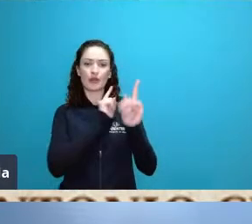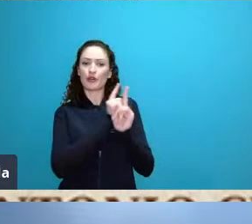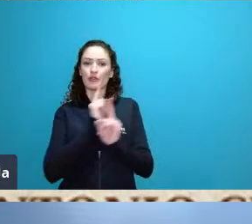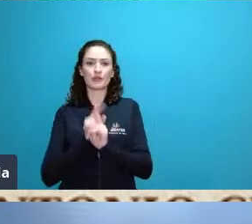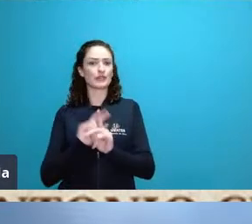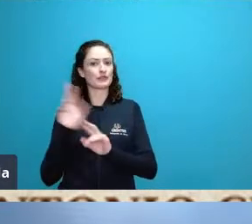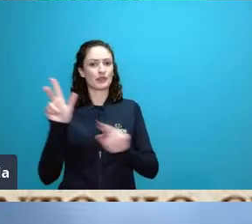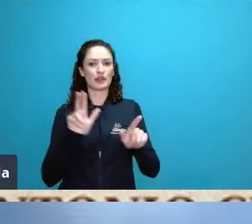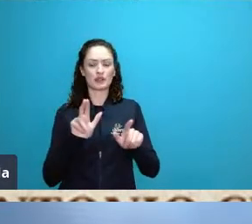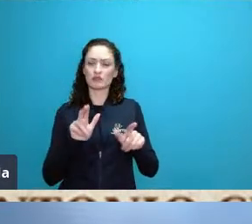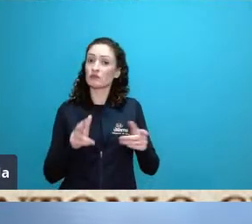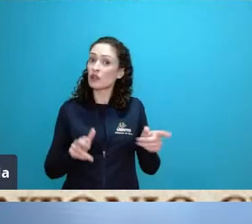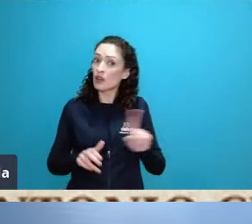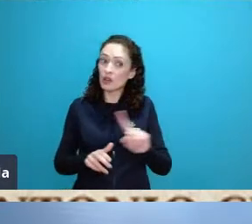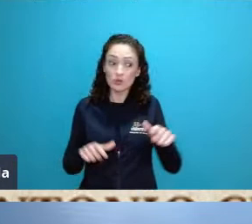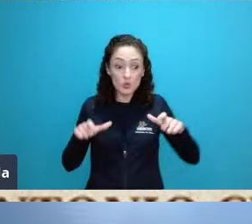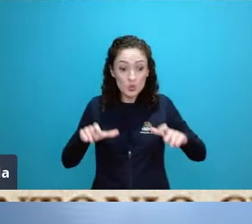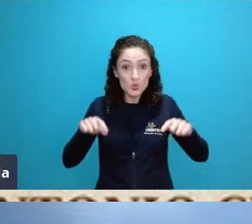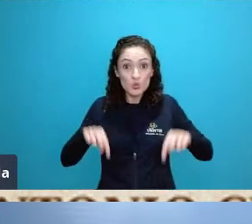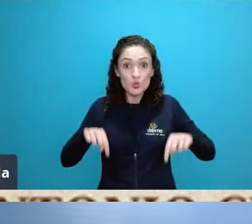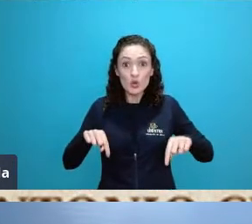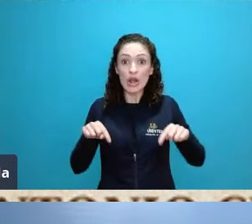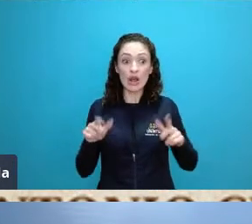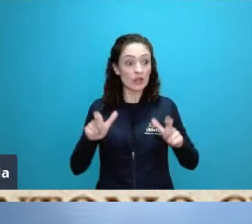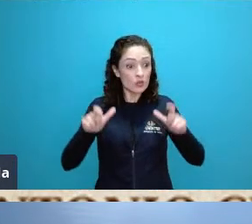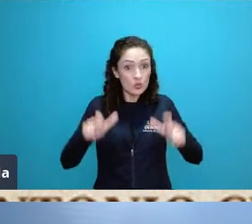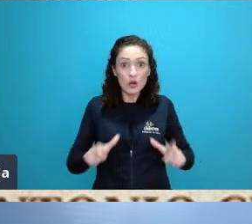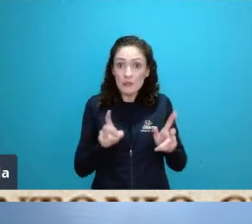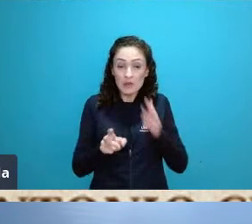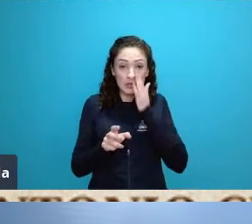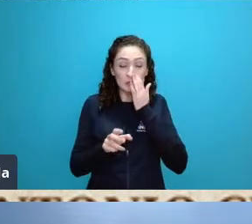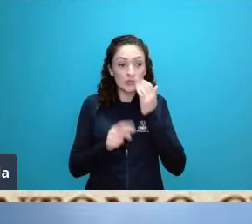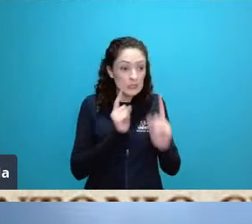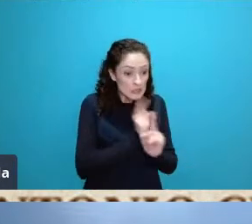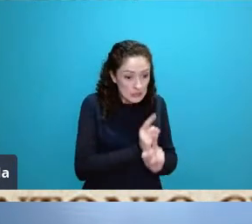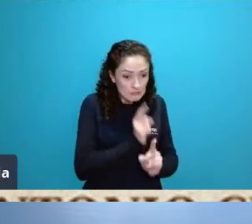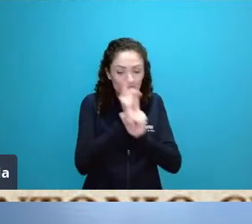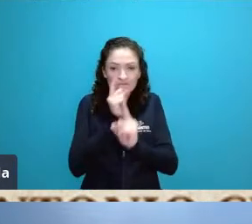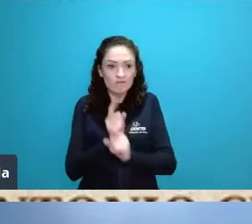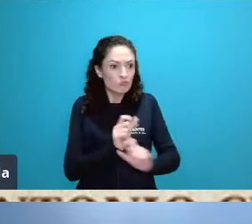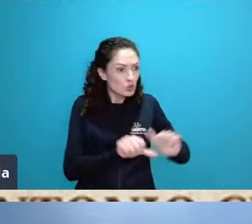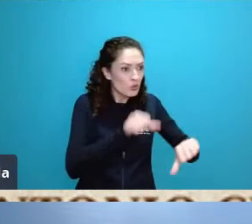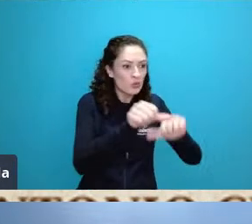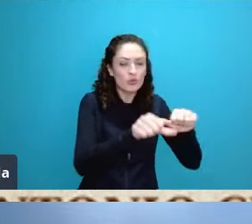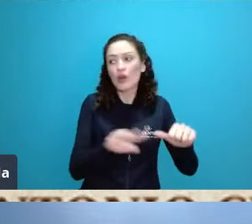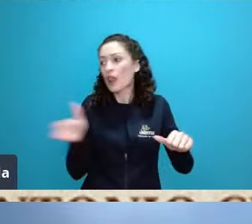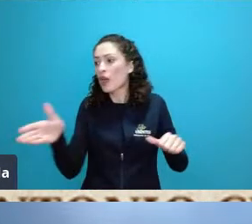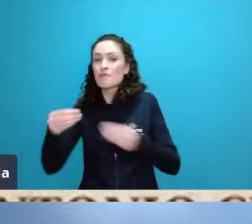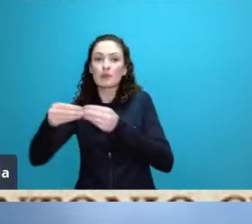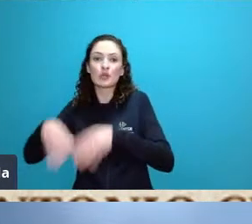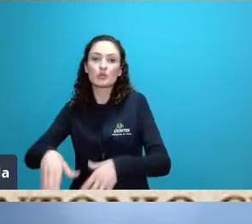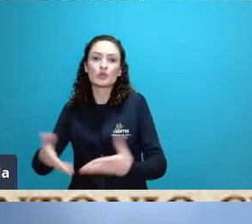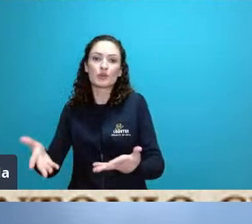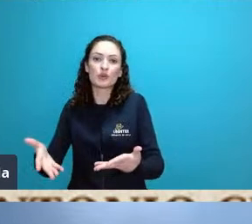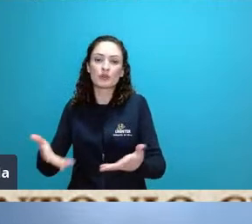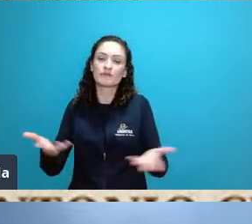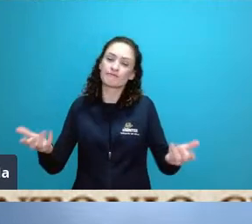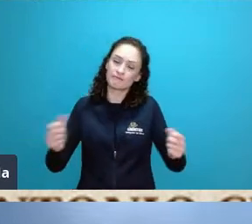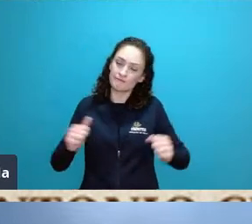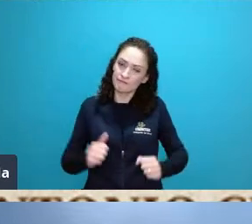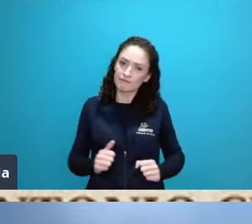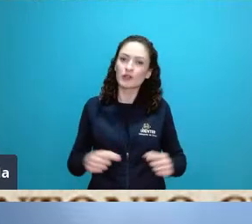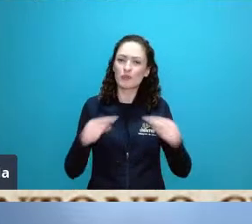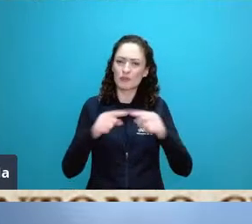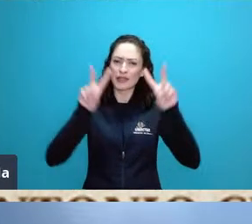a bacia hidrográfica é um tema muito interessante eu conseguiria ficar falando a noite inteira sobre isso e não no âmbito de